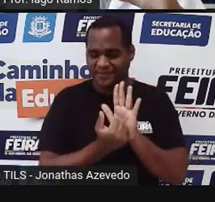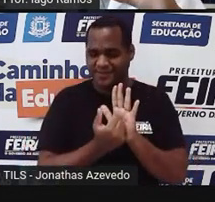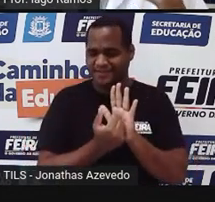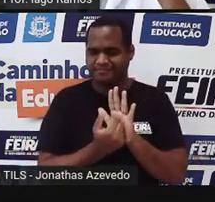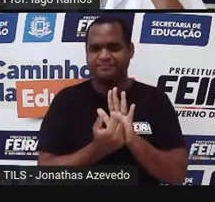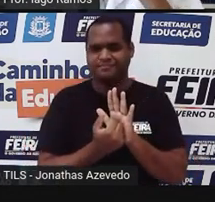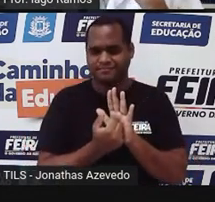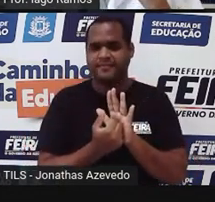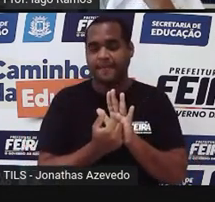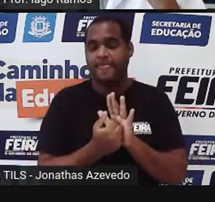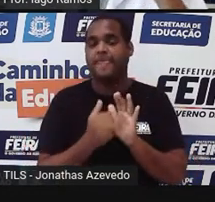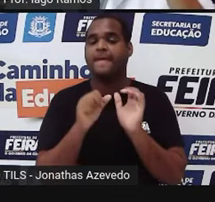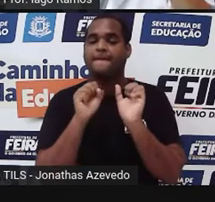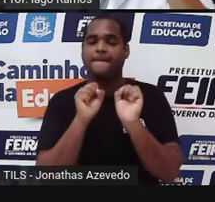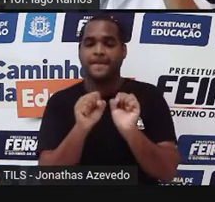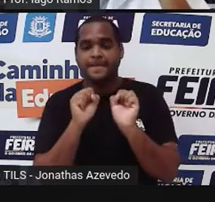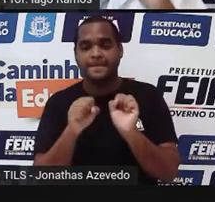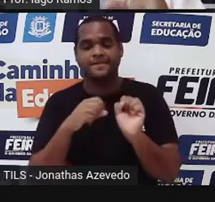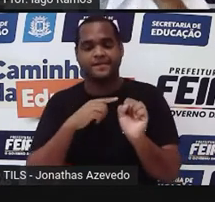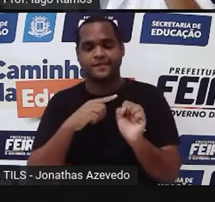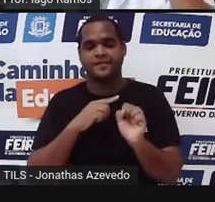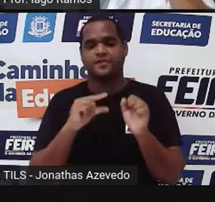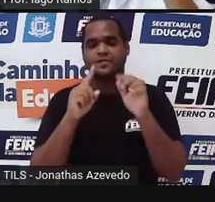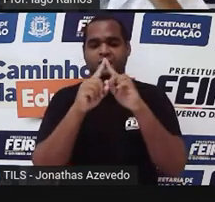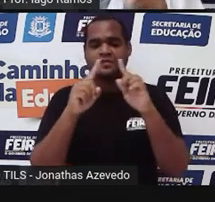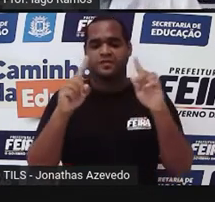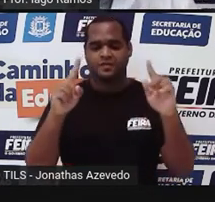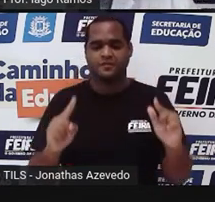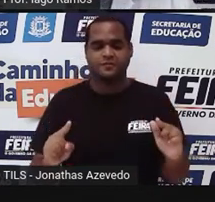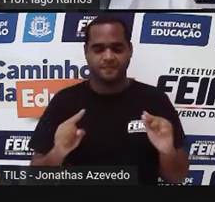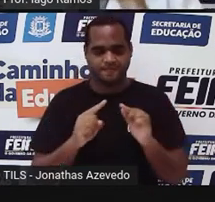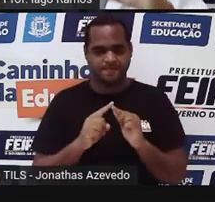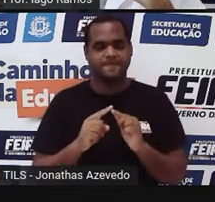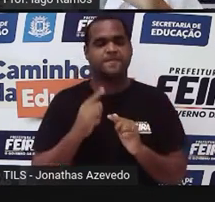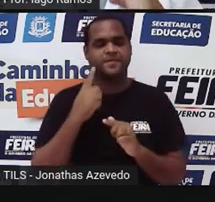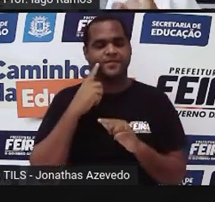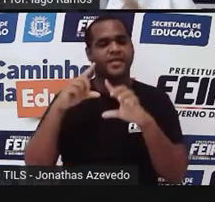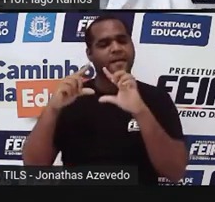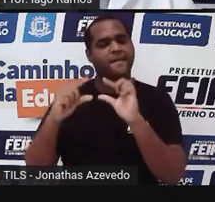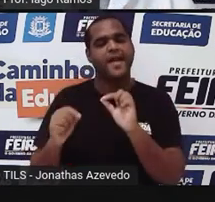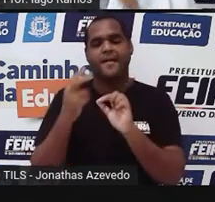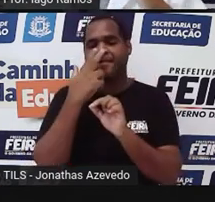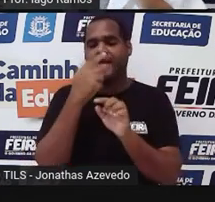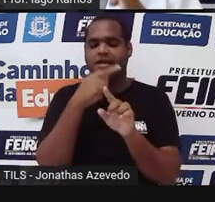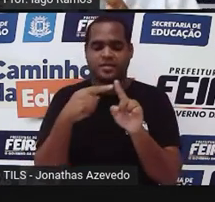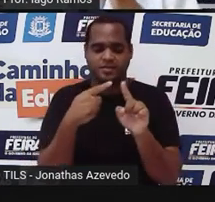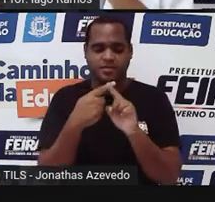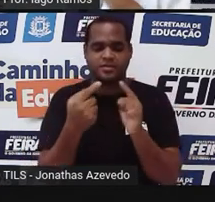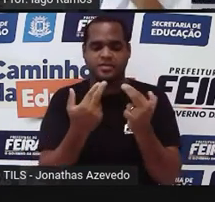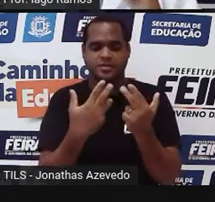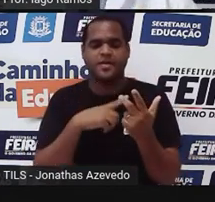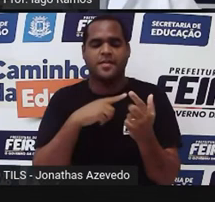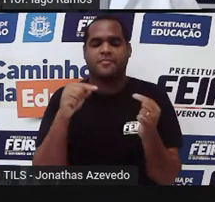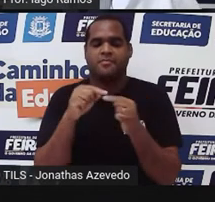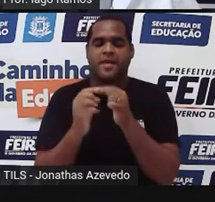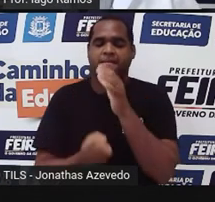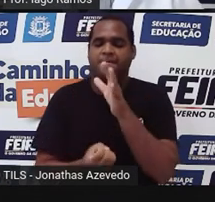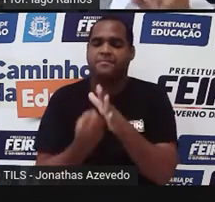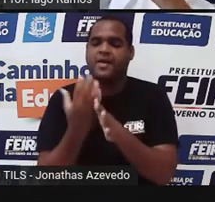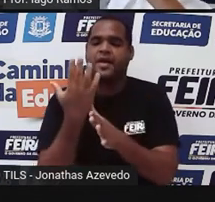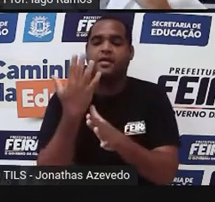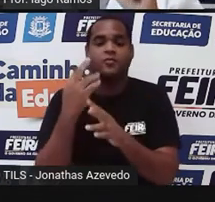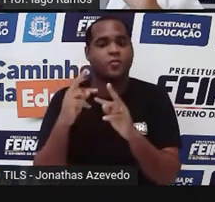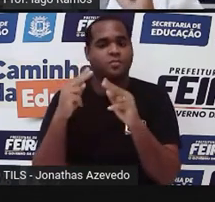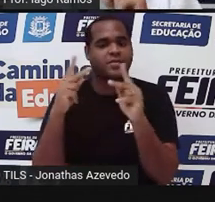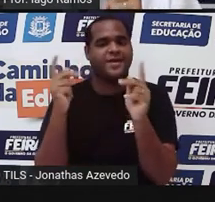pois dois retângulos menores semelhantes fazem surgir o retângulo maior.